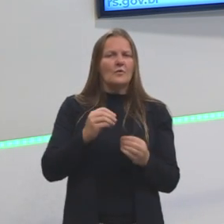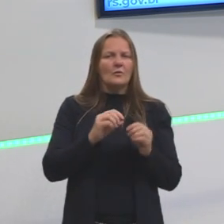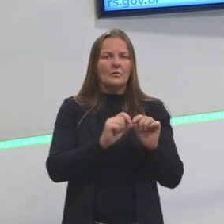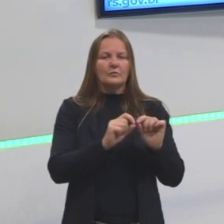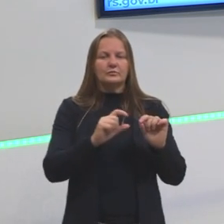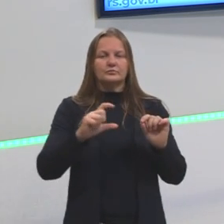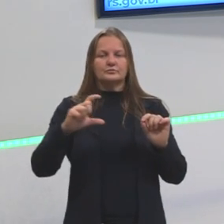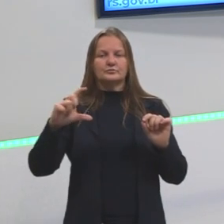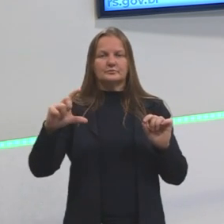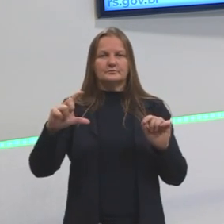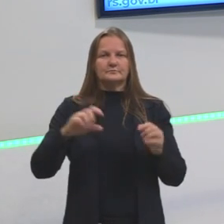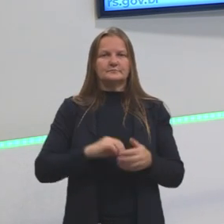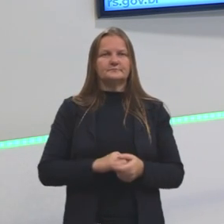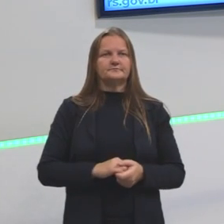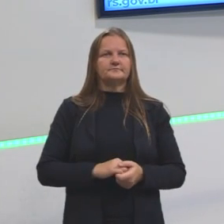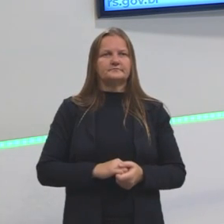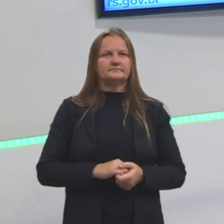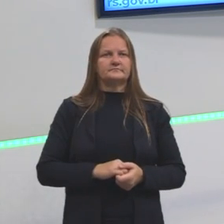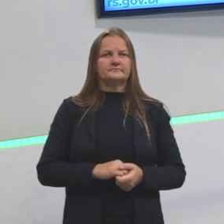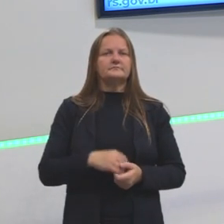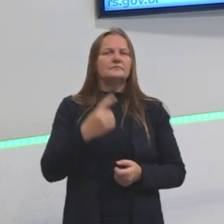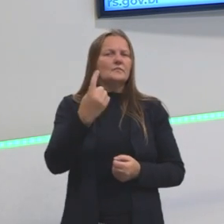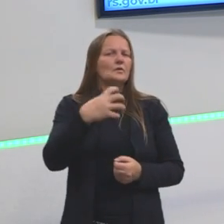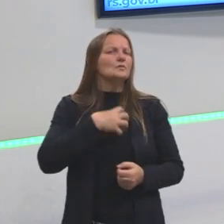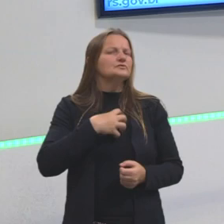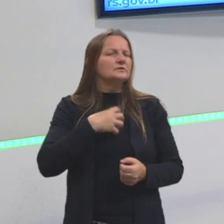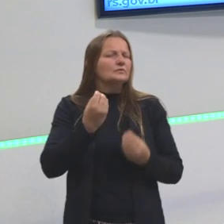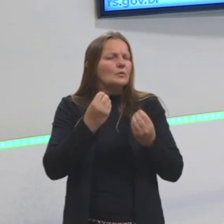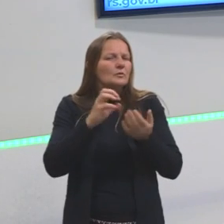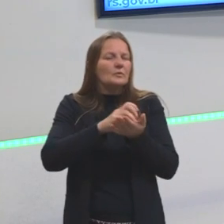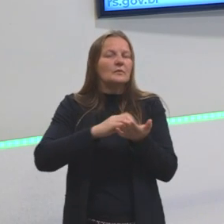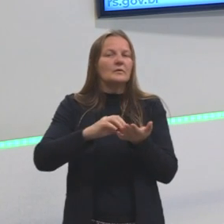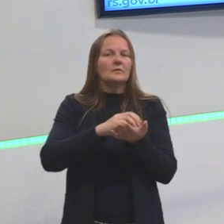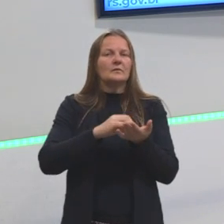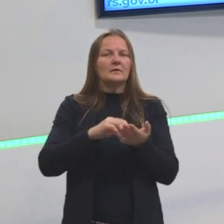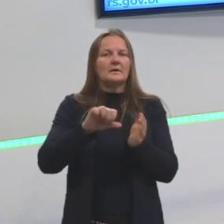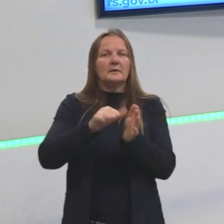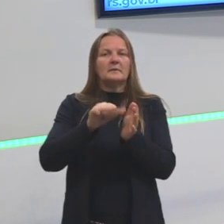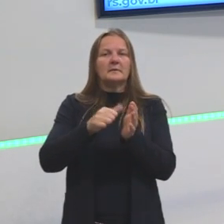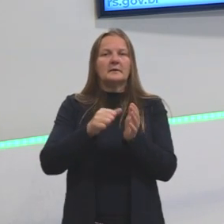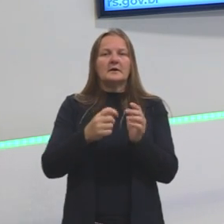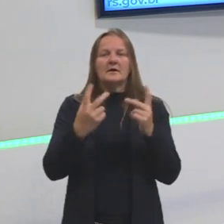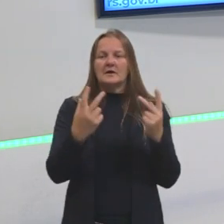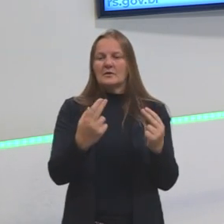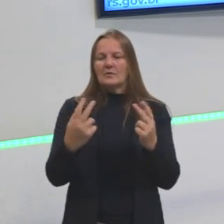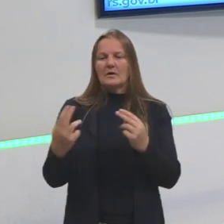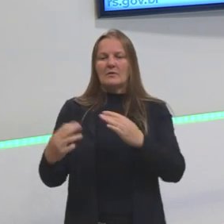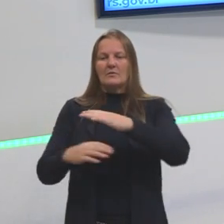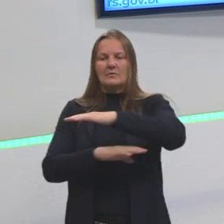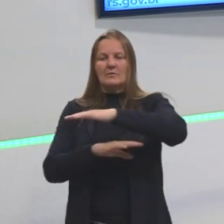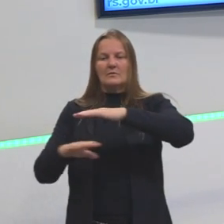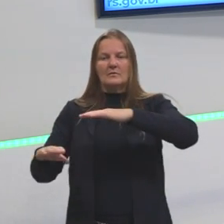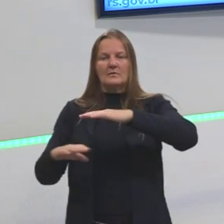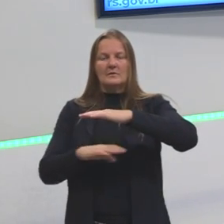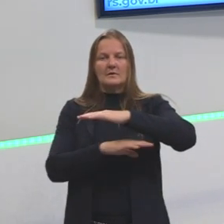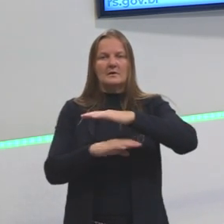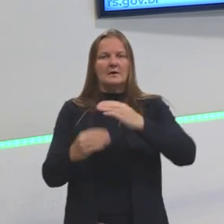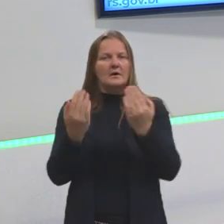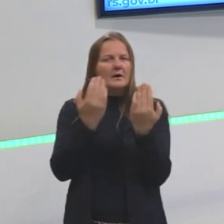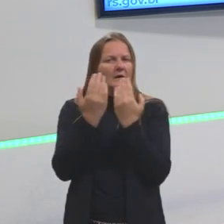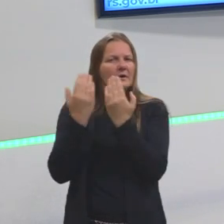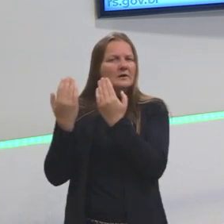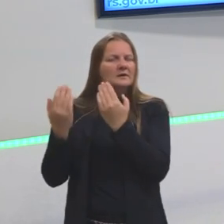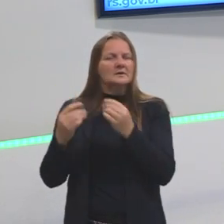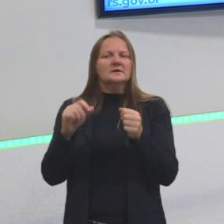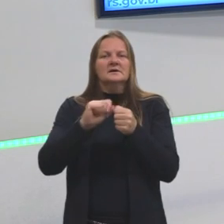crescente. Uma das maneiras de calcular é primeiro igualar os denominadores e depois comparar todas